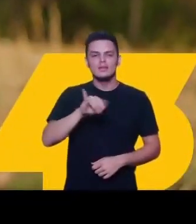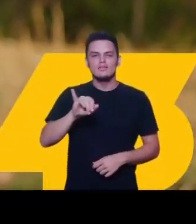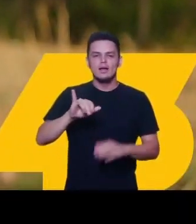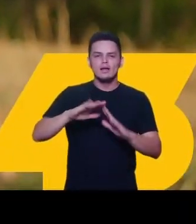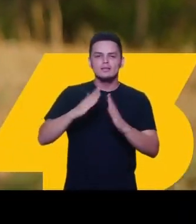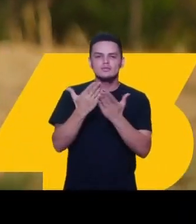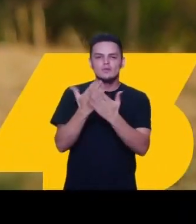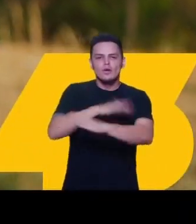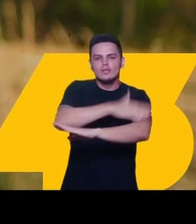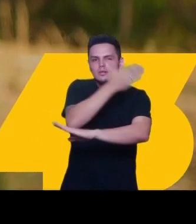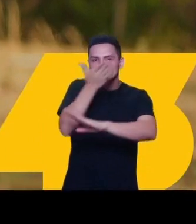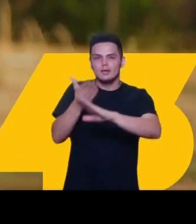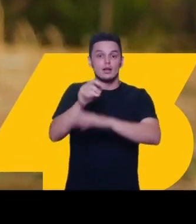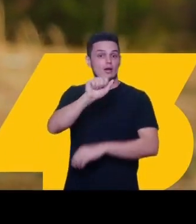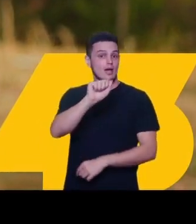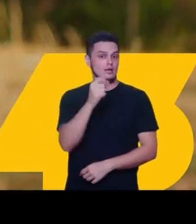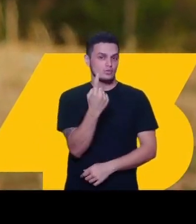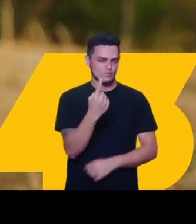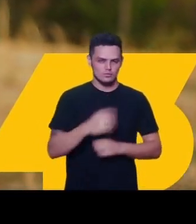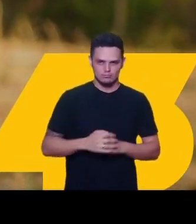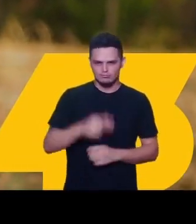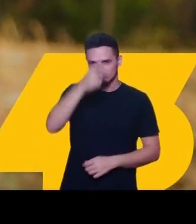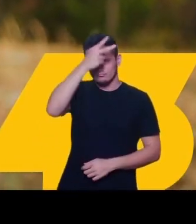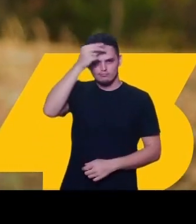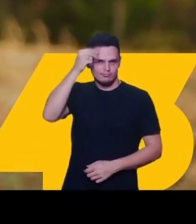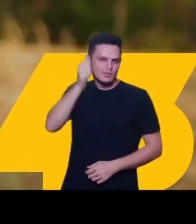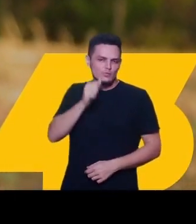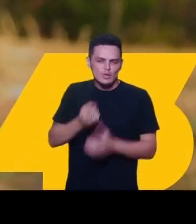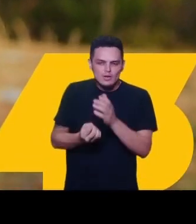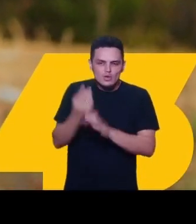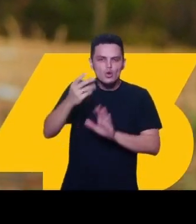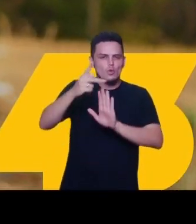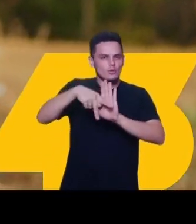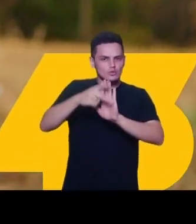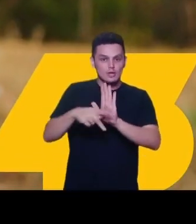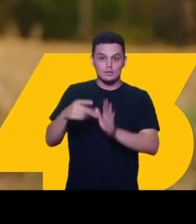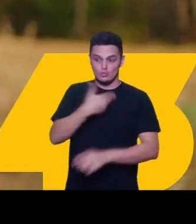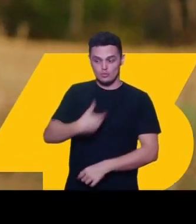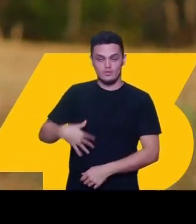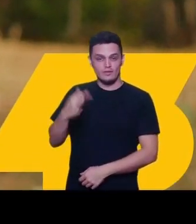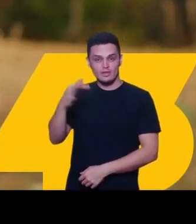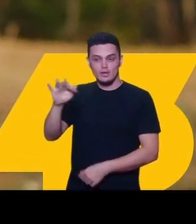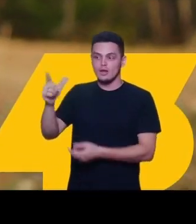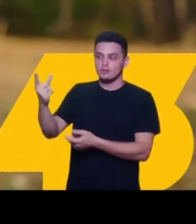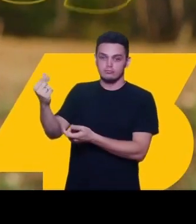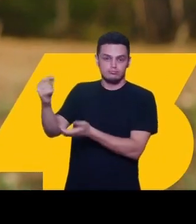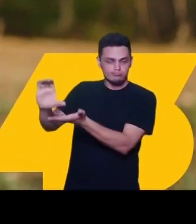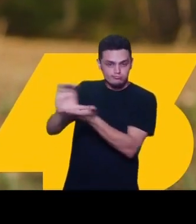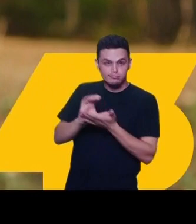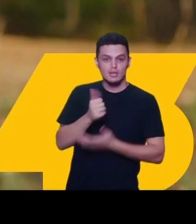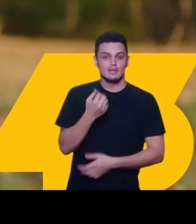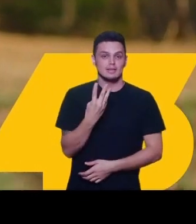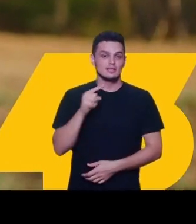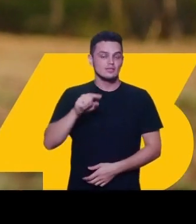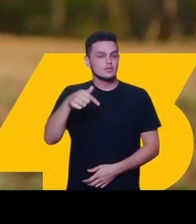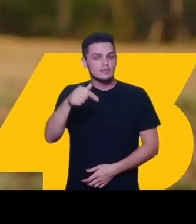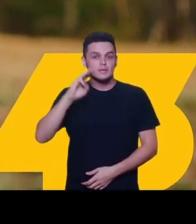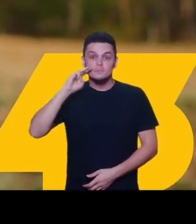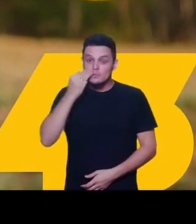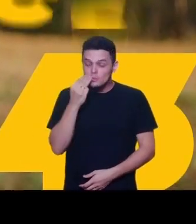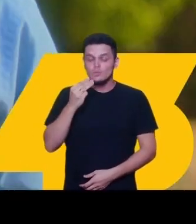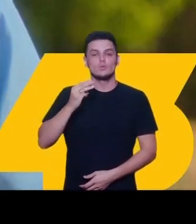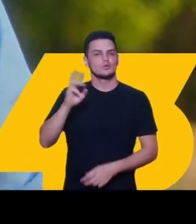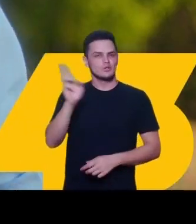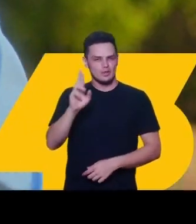Aqui vai ser a escola que tem integral da Aurílio 1. Cíntia criou o projeto, o governo federal garantiu o recurso, 13,7 milhões de reais.